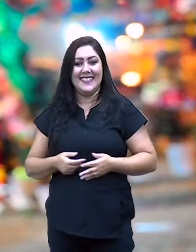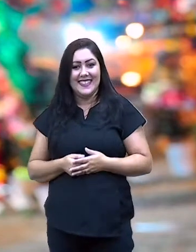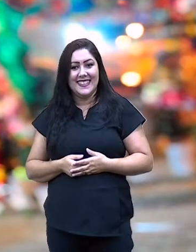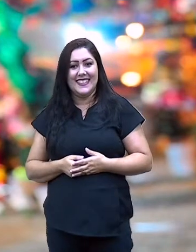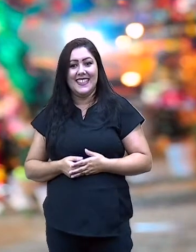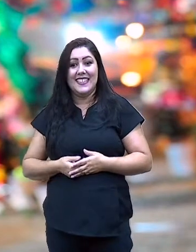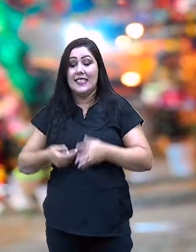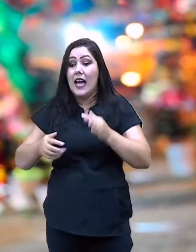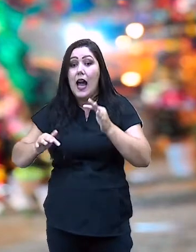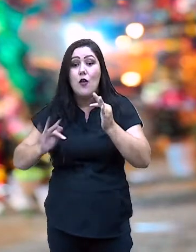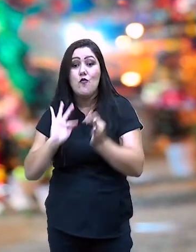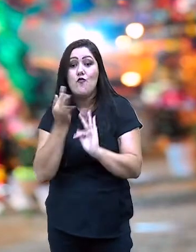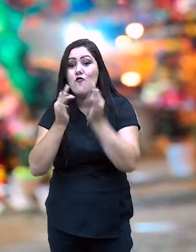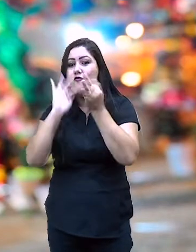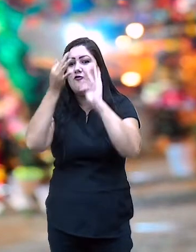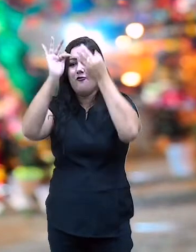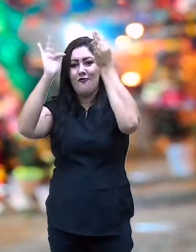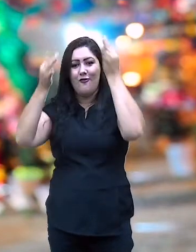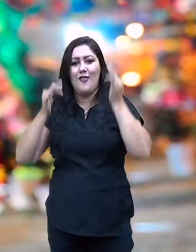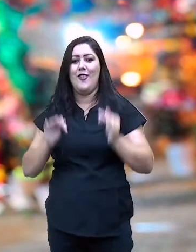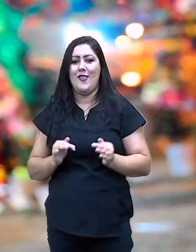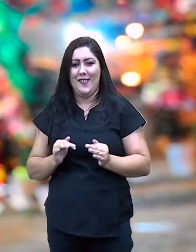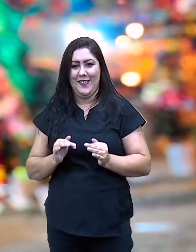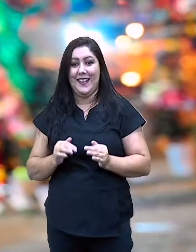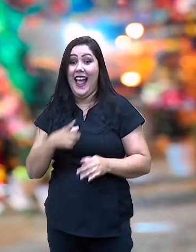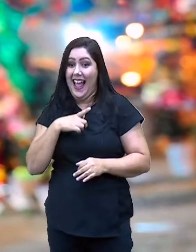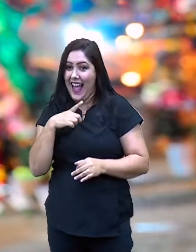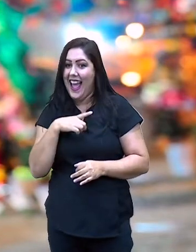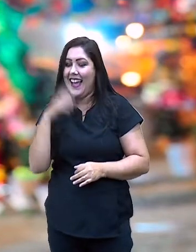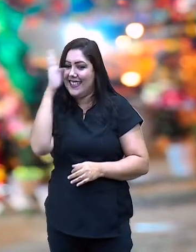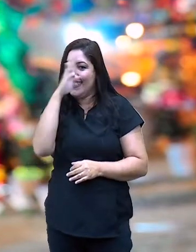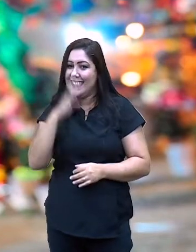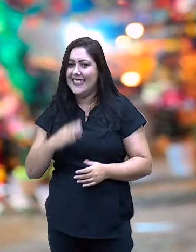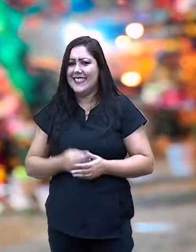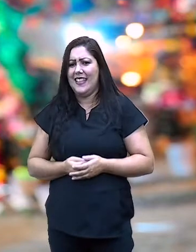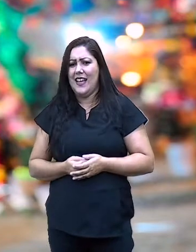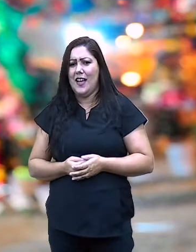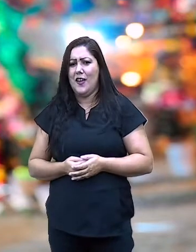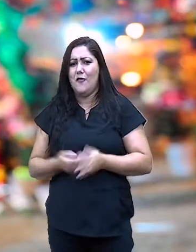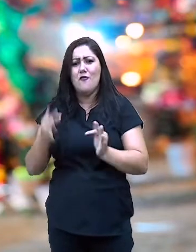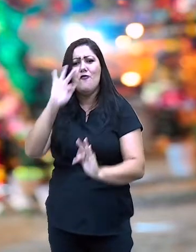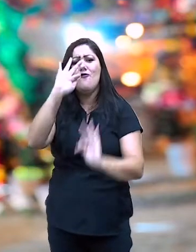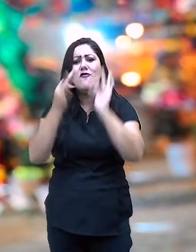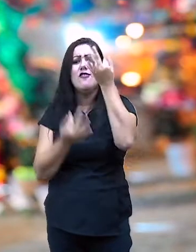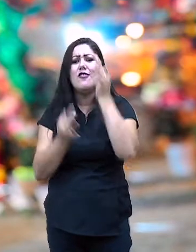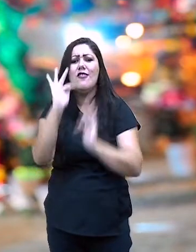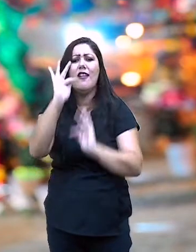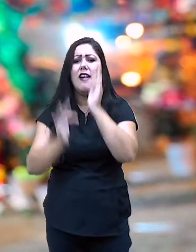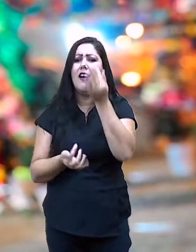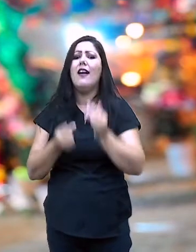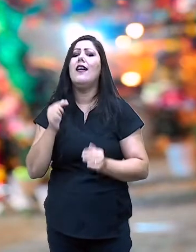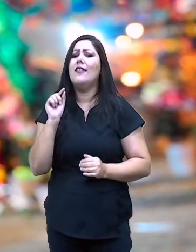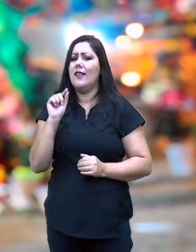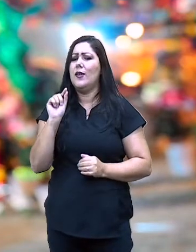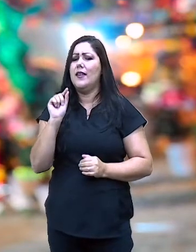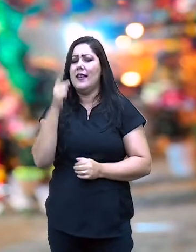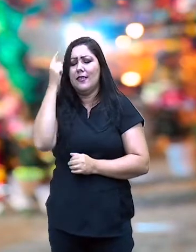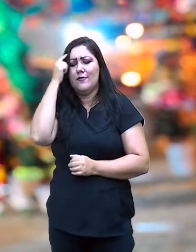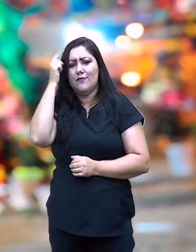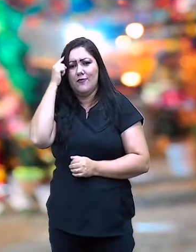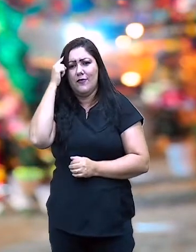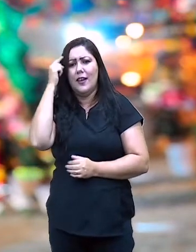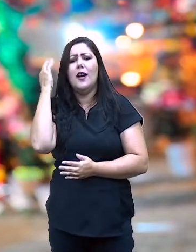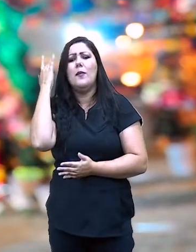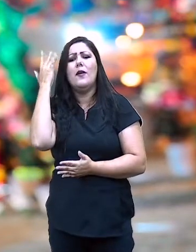O é folclore brasileiro, professora? Você sabe o que é folclore? Lógico que sabe, não é? Mas vamos dar uma revisada no